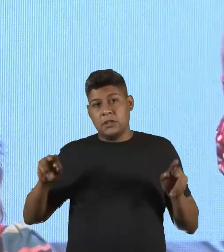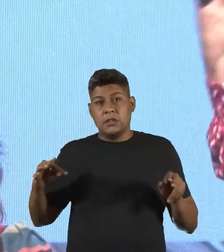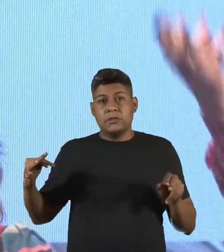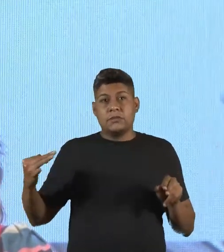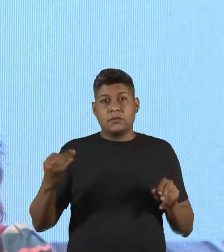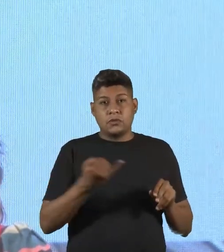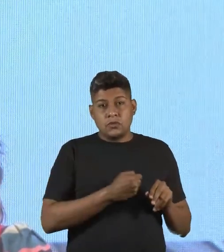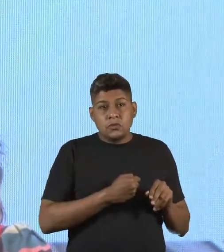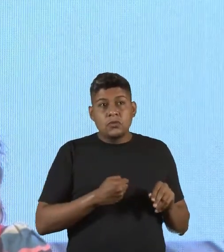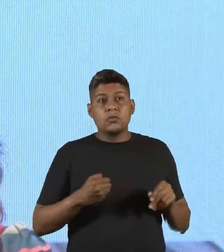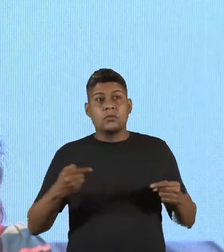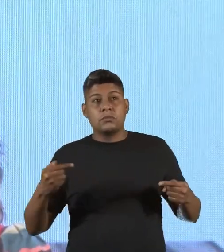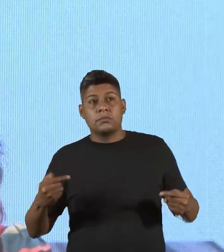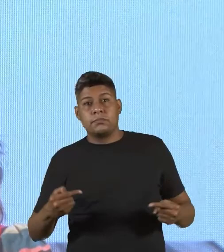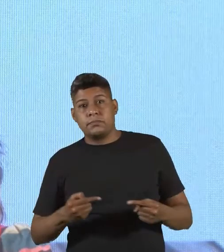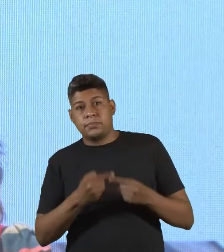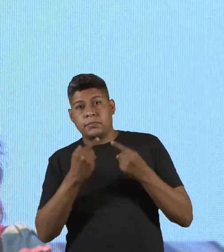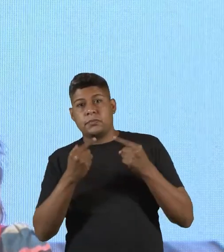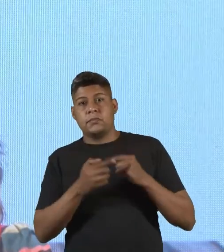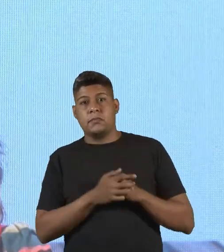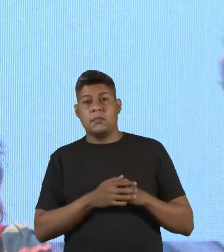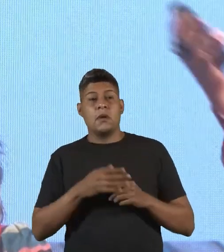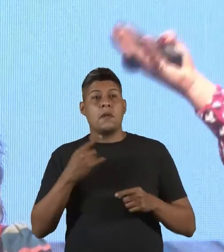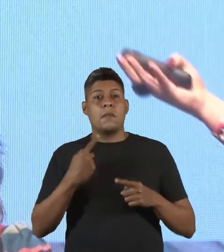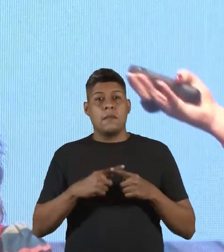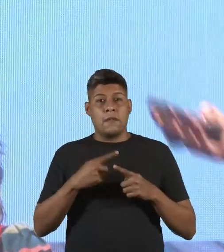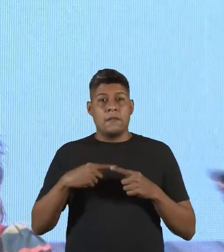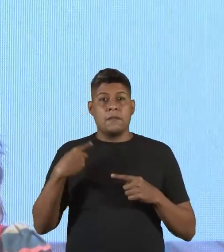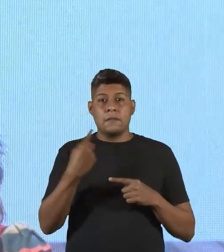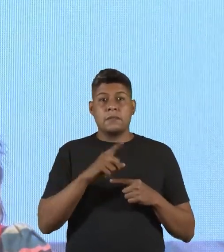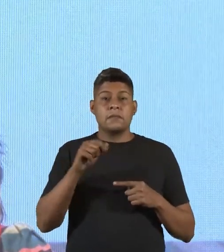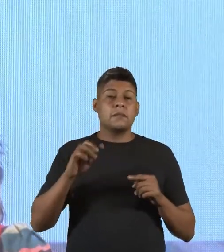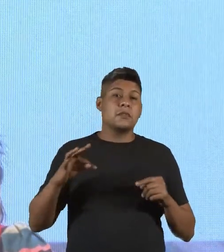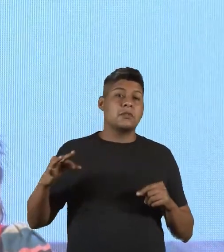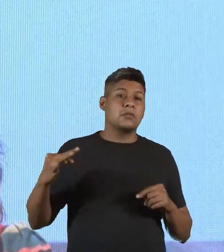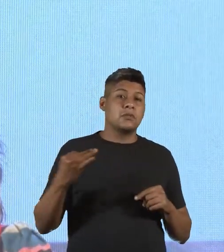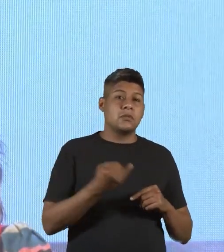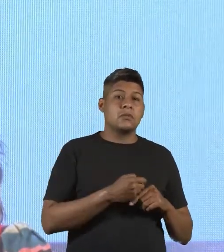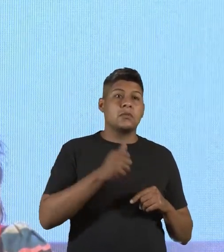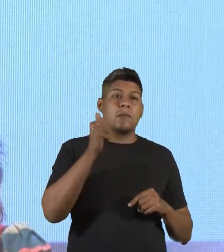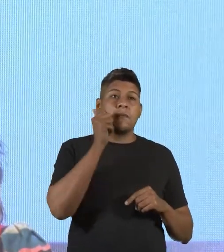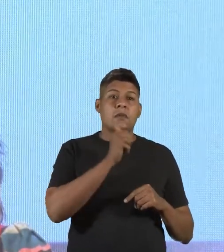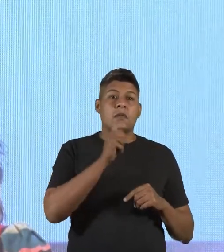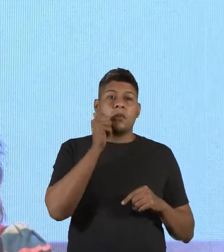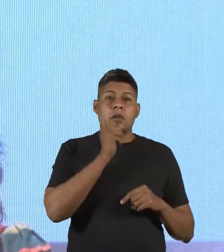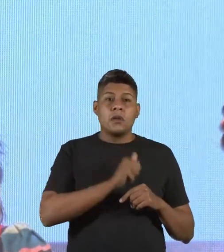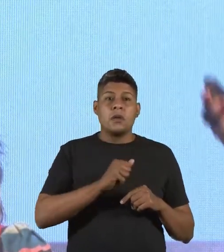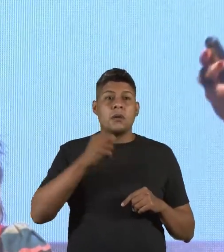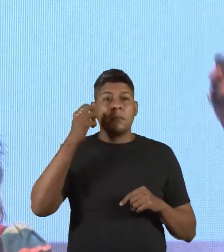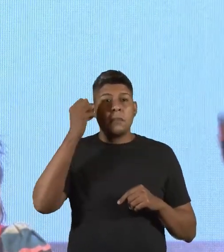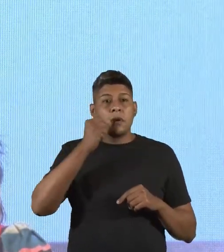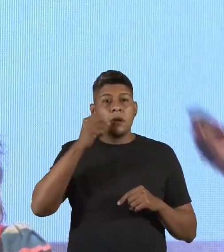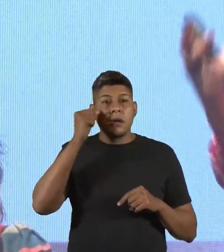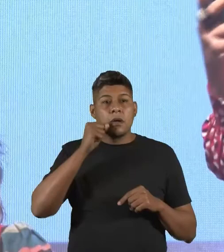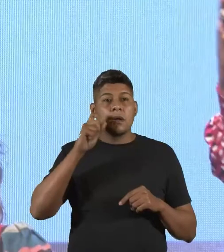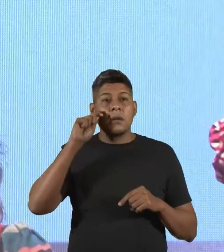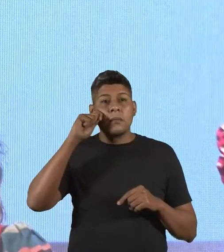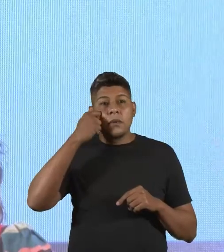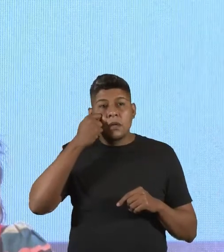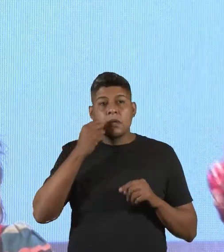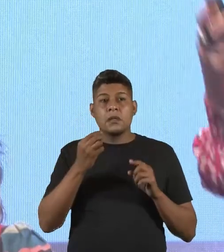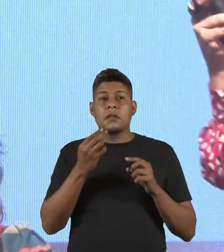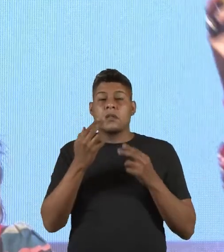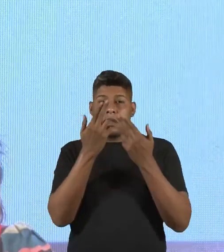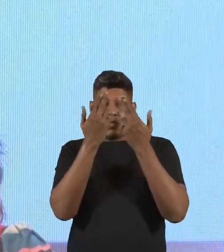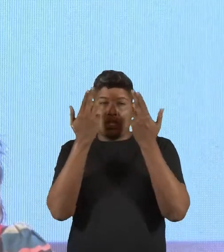todas as intersecções, porque nós somos tudo isso. Nós somos mulheres, nós somos brancas, pretas, indígenas,